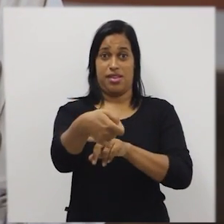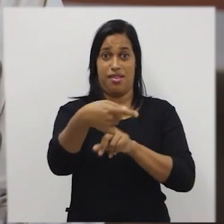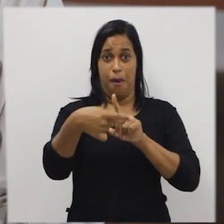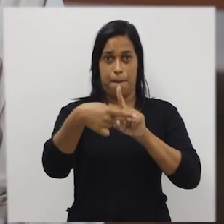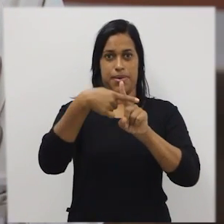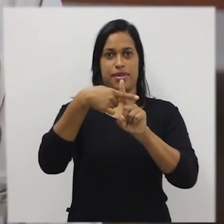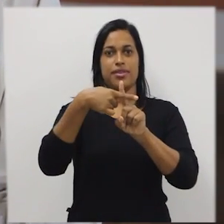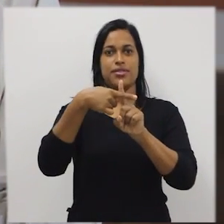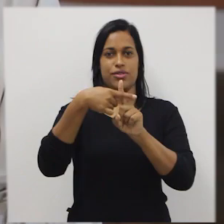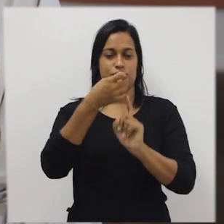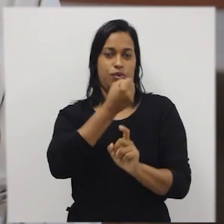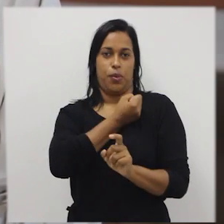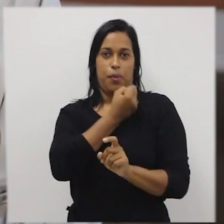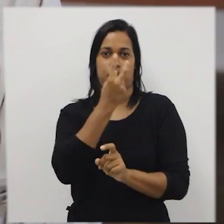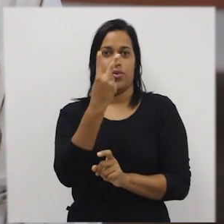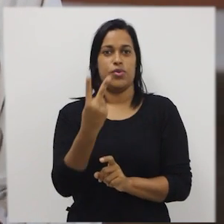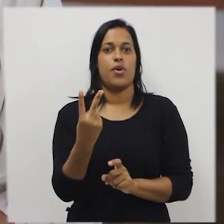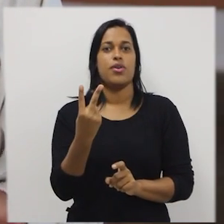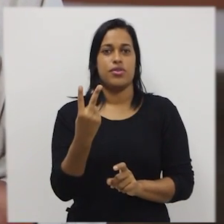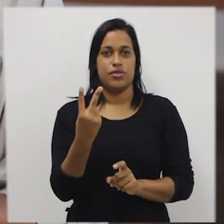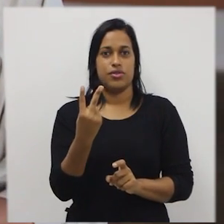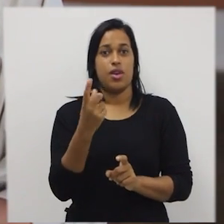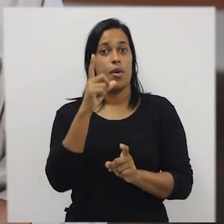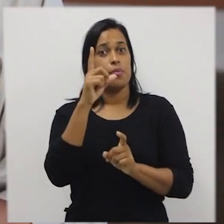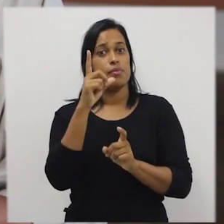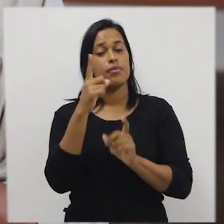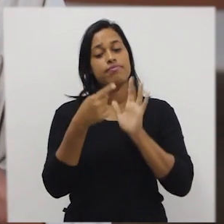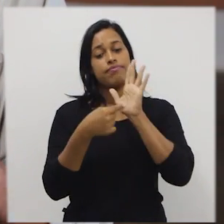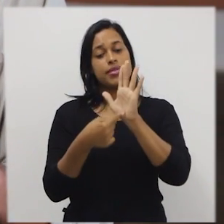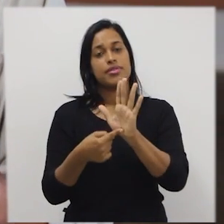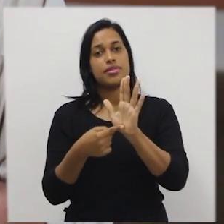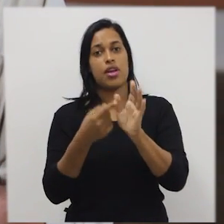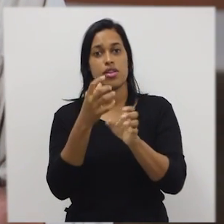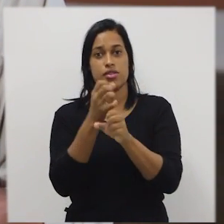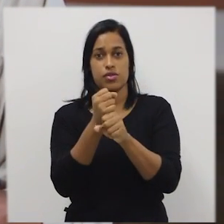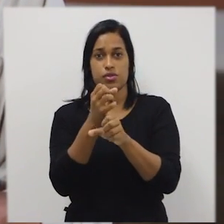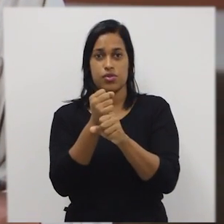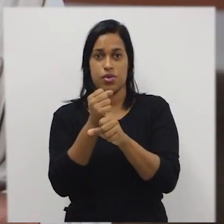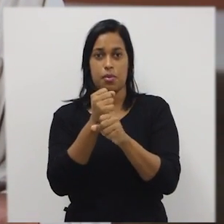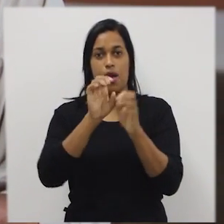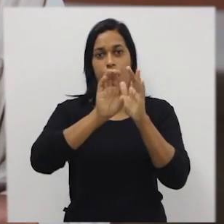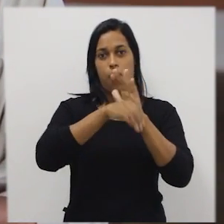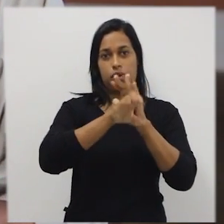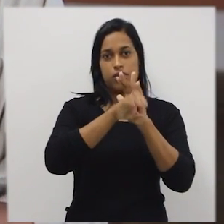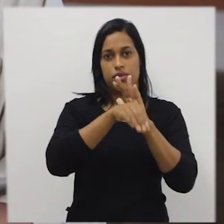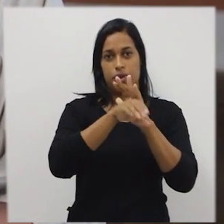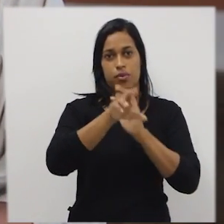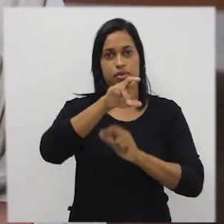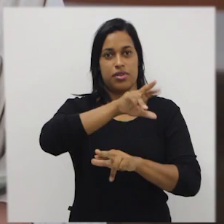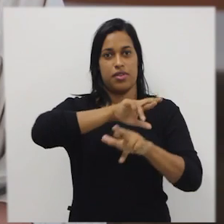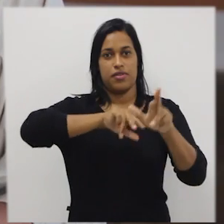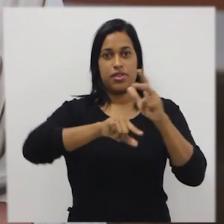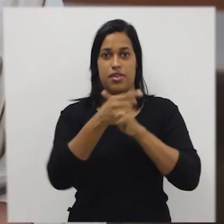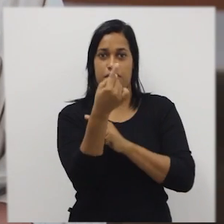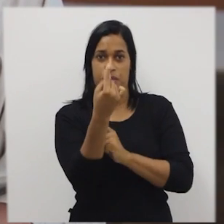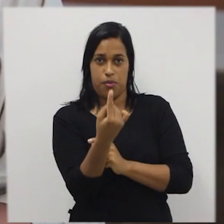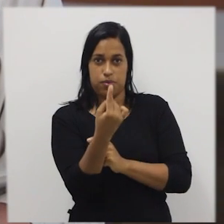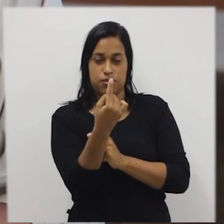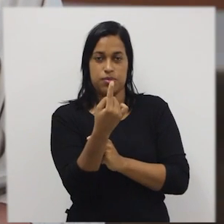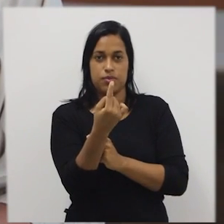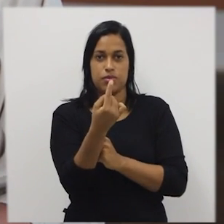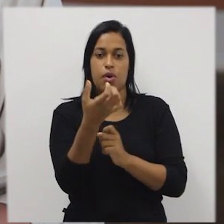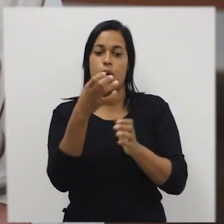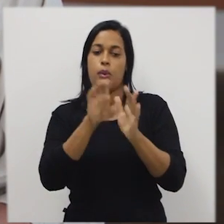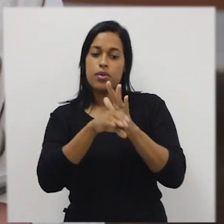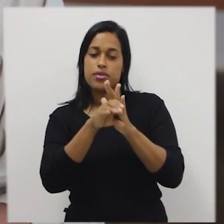adição, número 2. É uma expressão aritmética, onde ele vai somar o conteúdo da variável 1 com o conteúdo